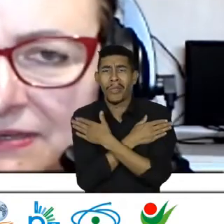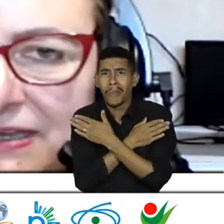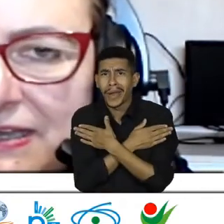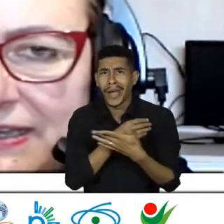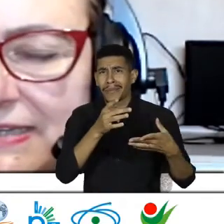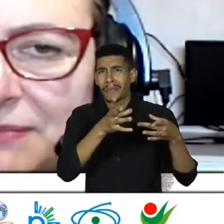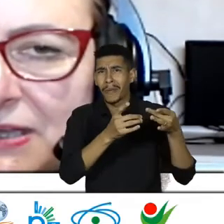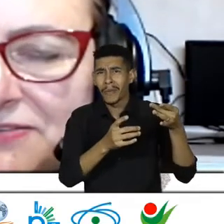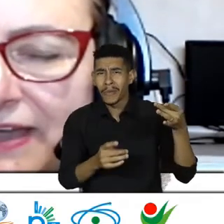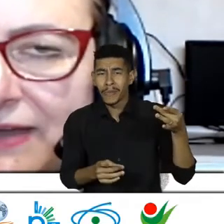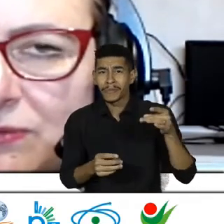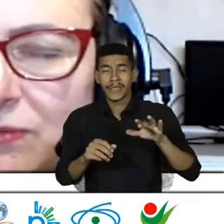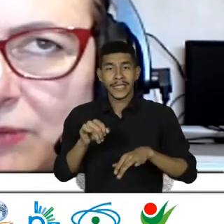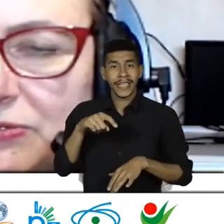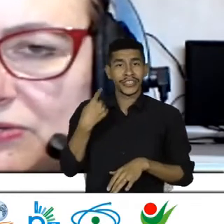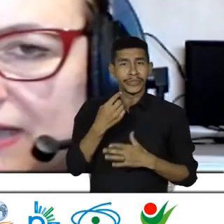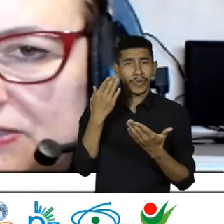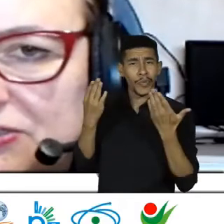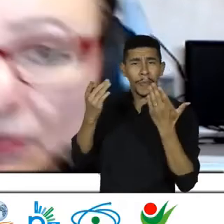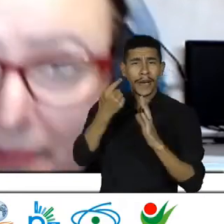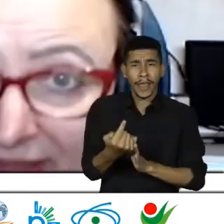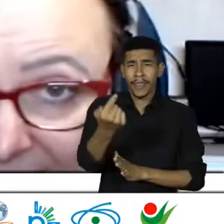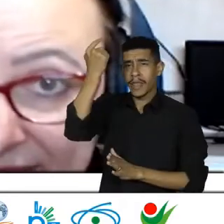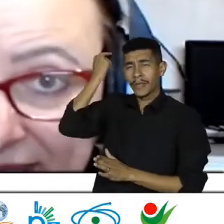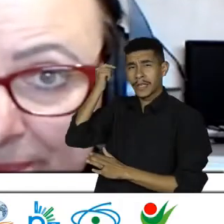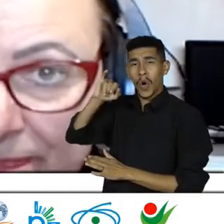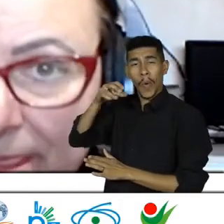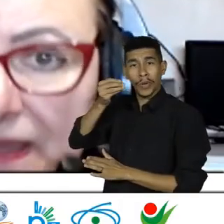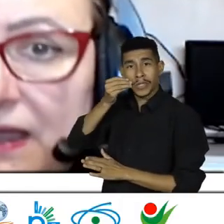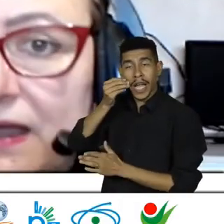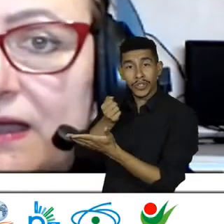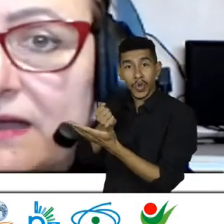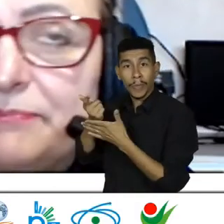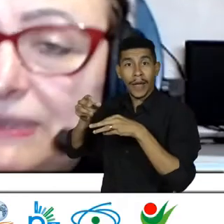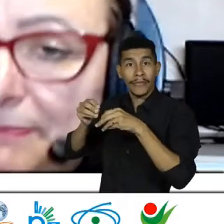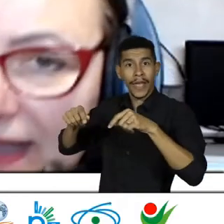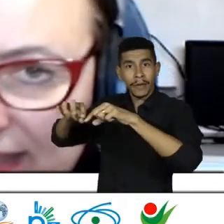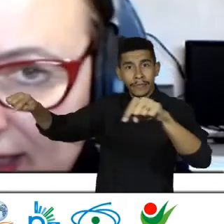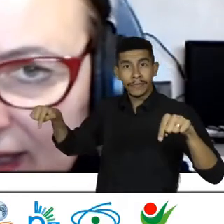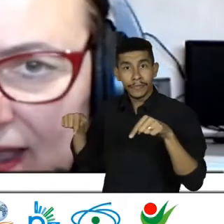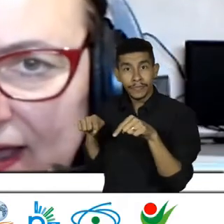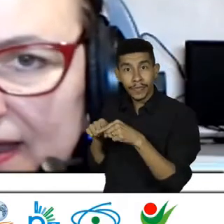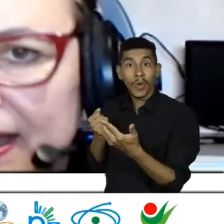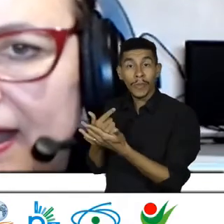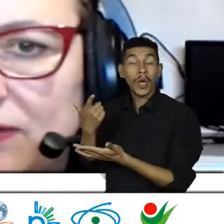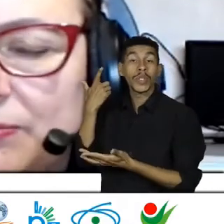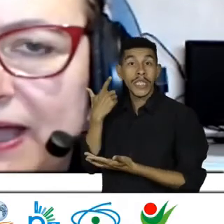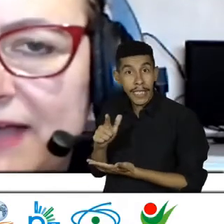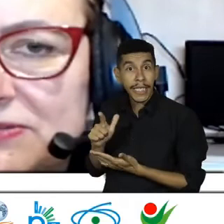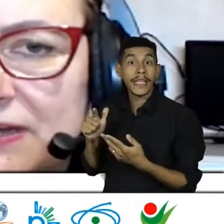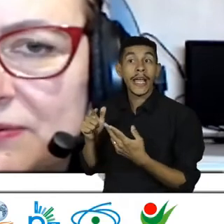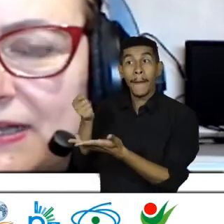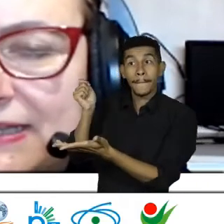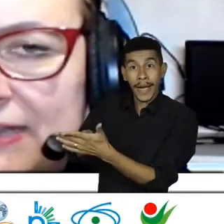passado Eles também tiveram Uma oportunidade De comprar terra Poder pagar terra A